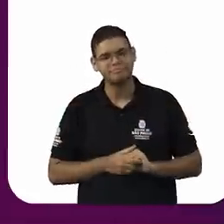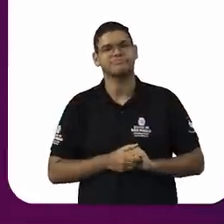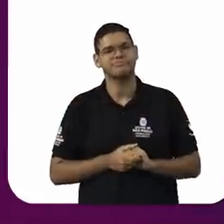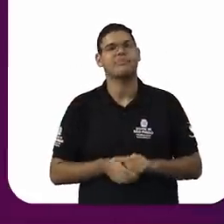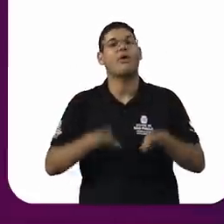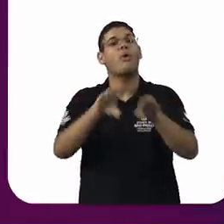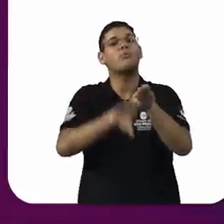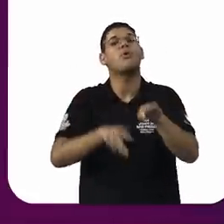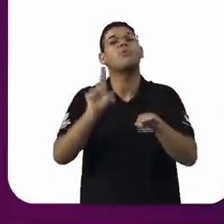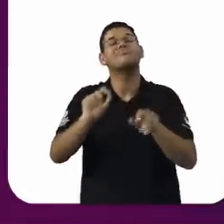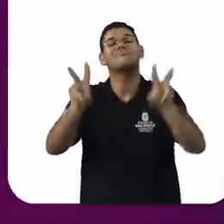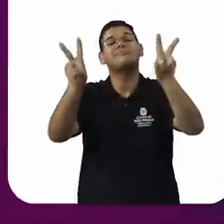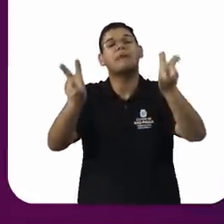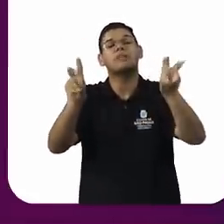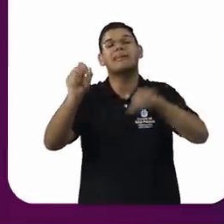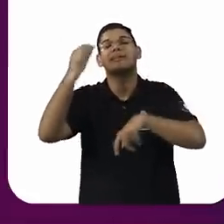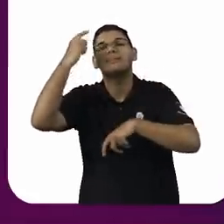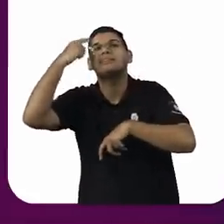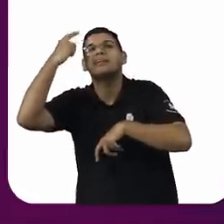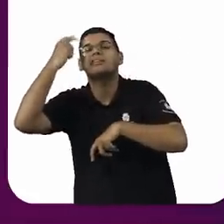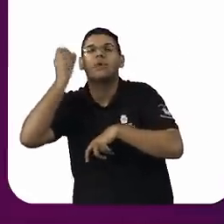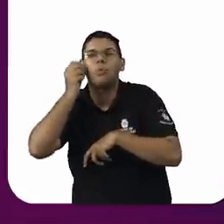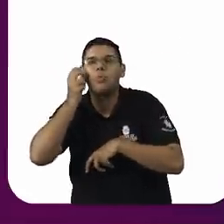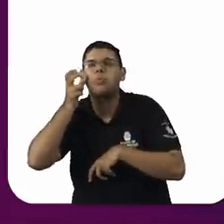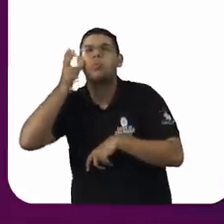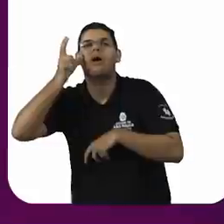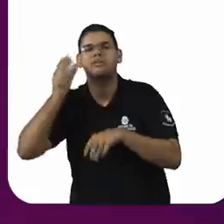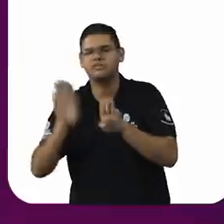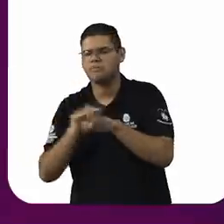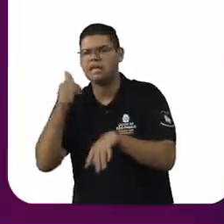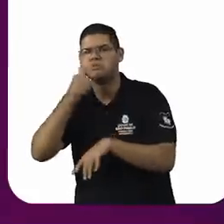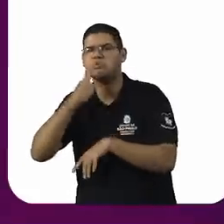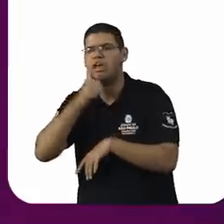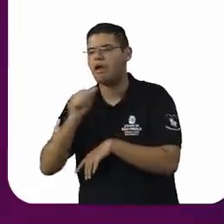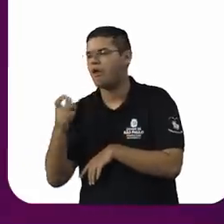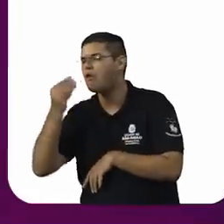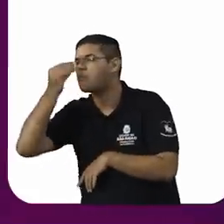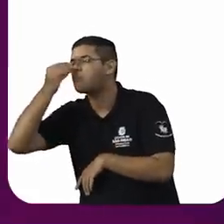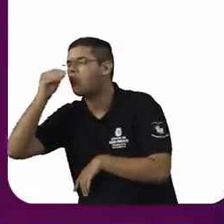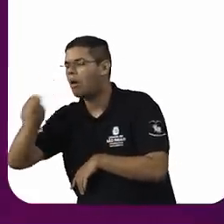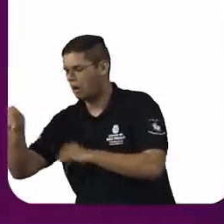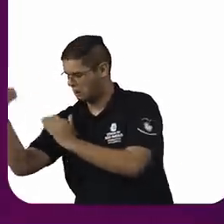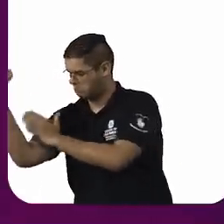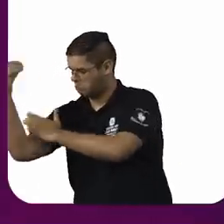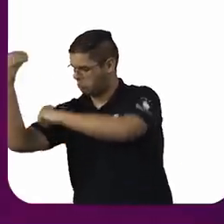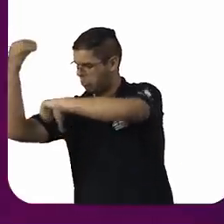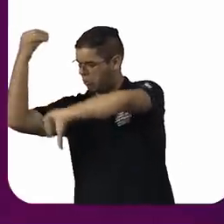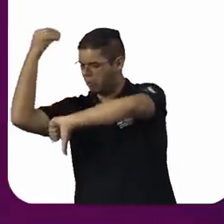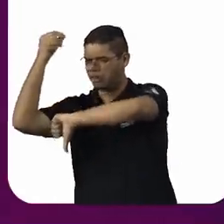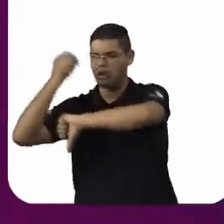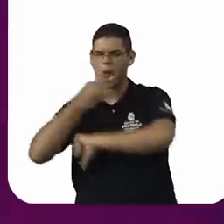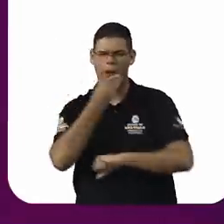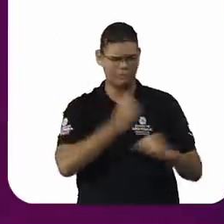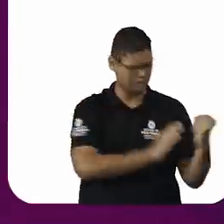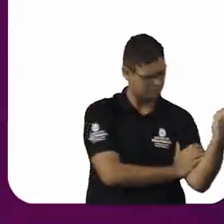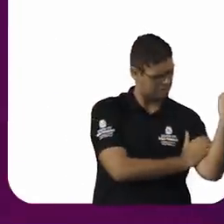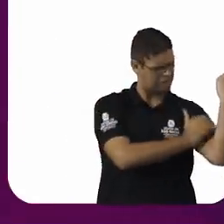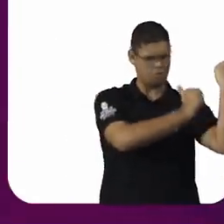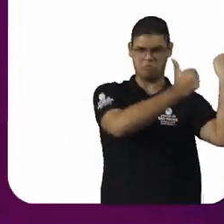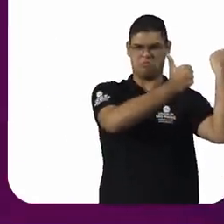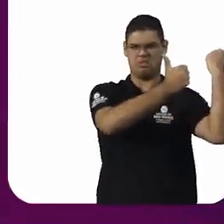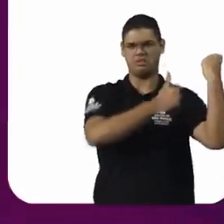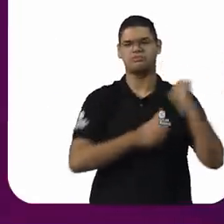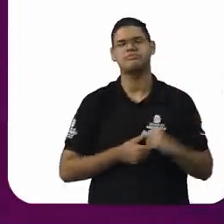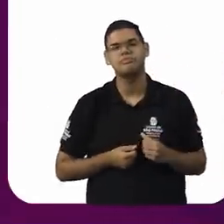força, a todos esses atributos que são necessários para ocupar espaços de liderança. Então,